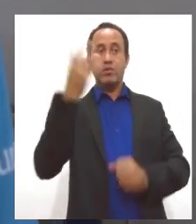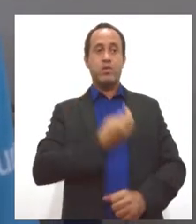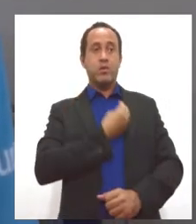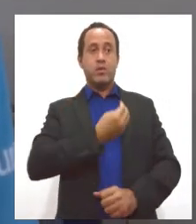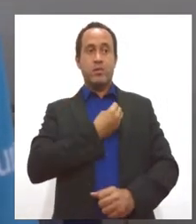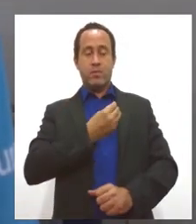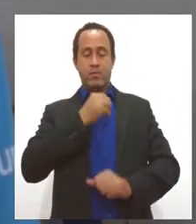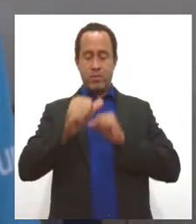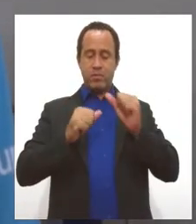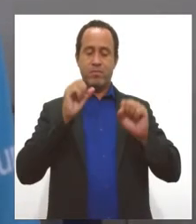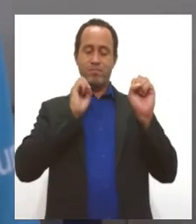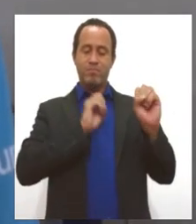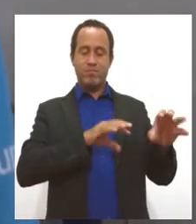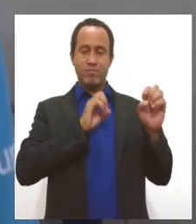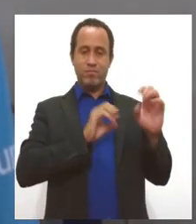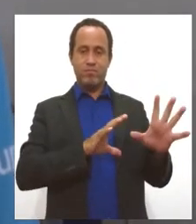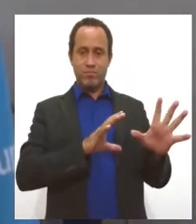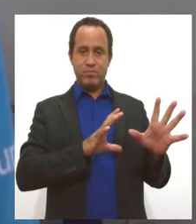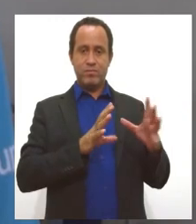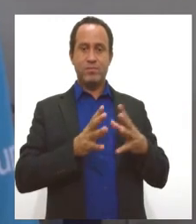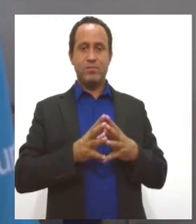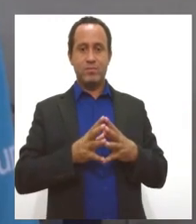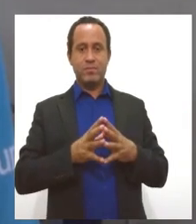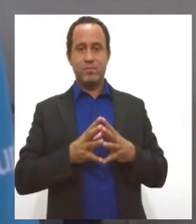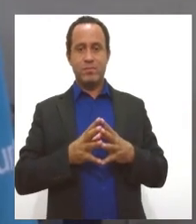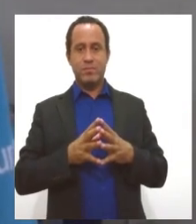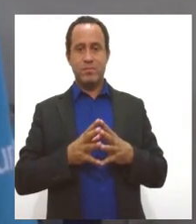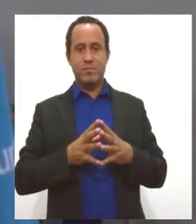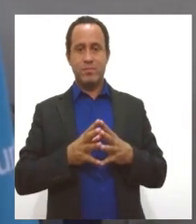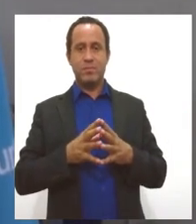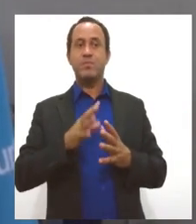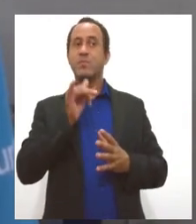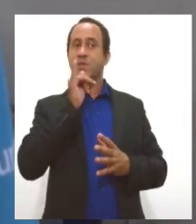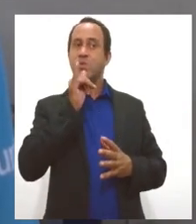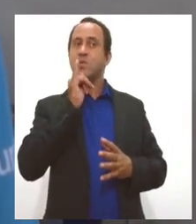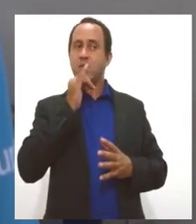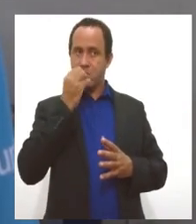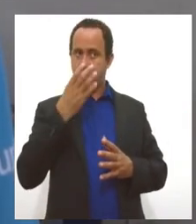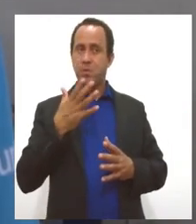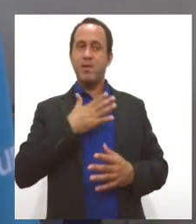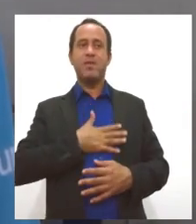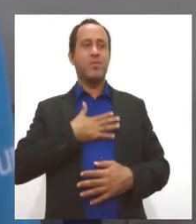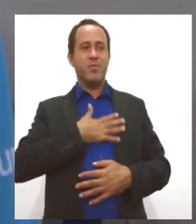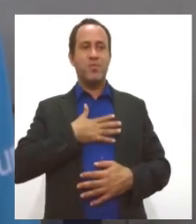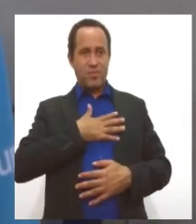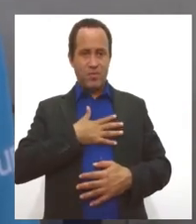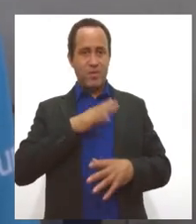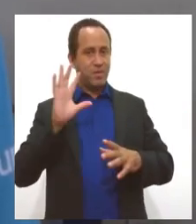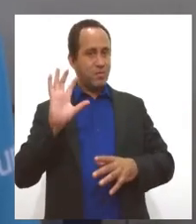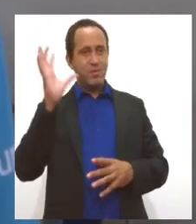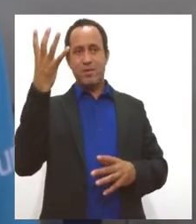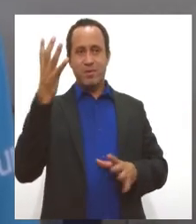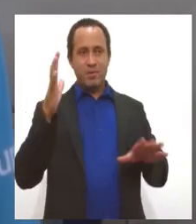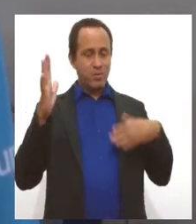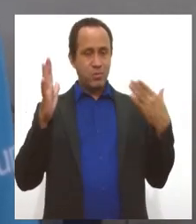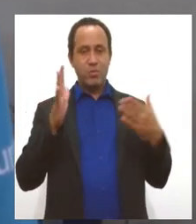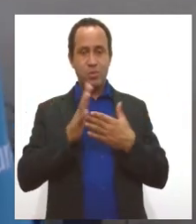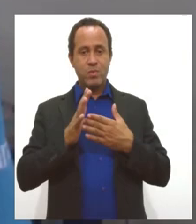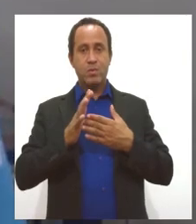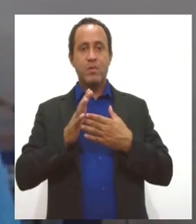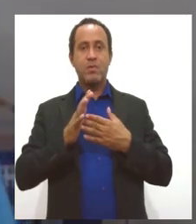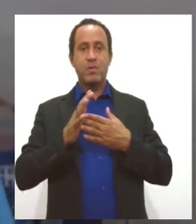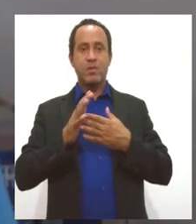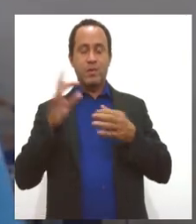sobre o de educação, que são exemplos, realmente. A gente está muito contente com tudo que está acontecendo, que vem acontecendo nessa